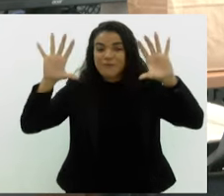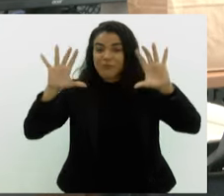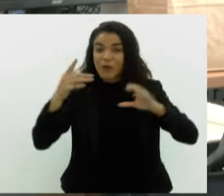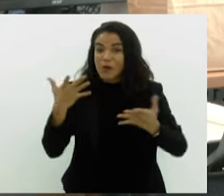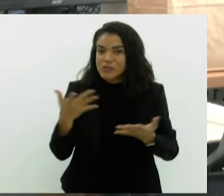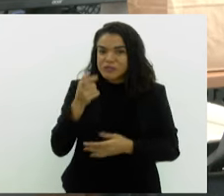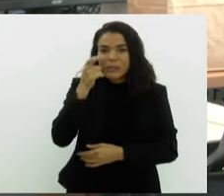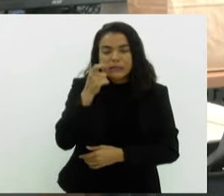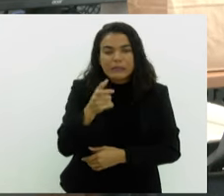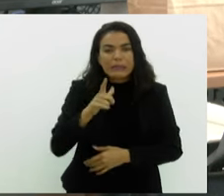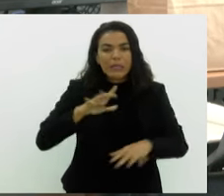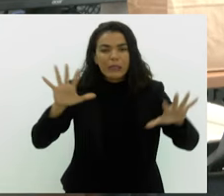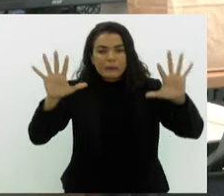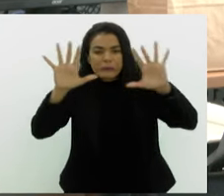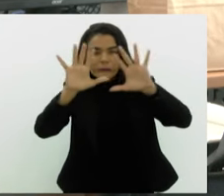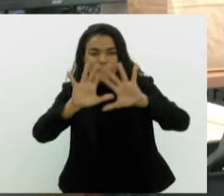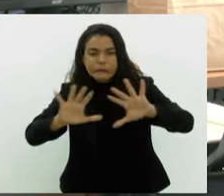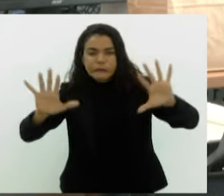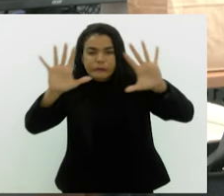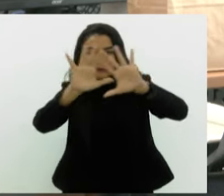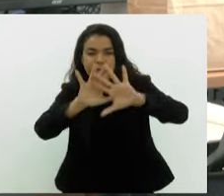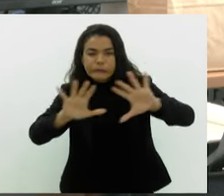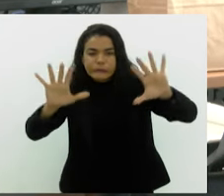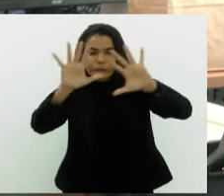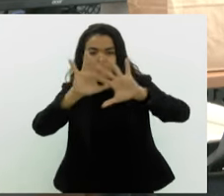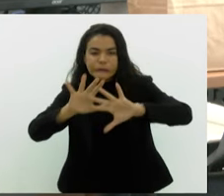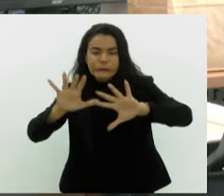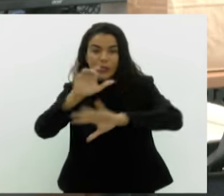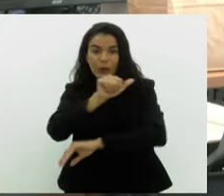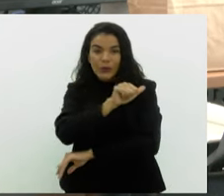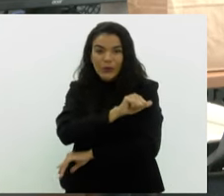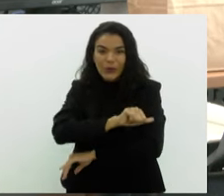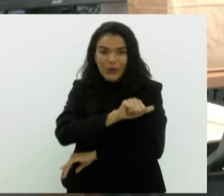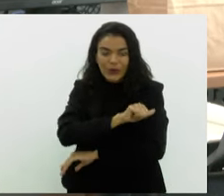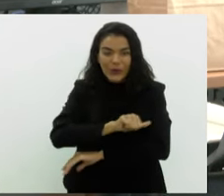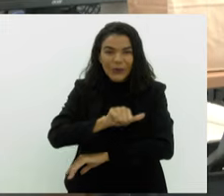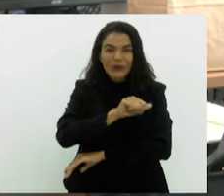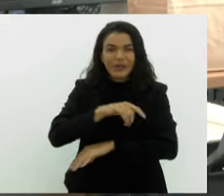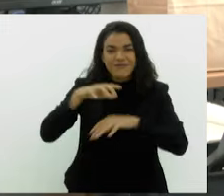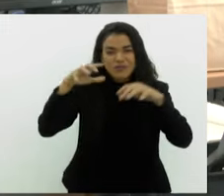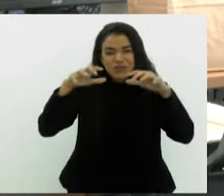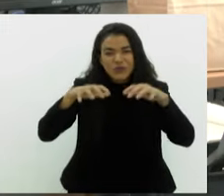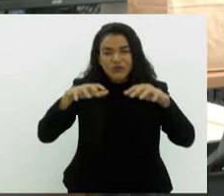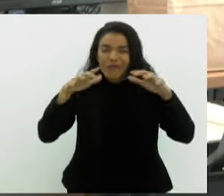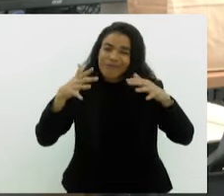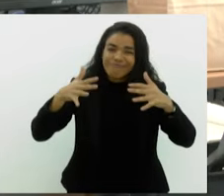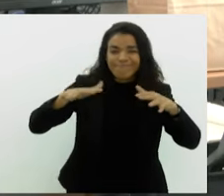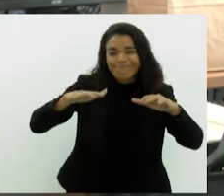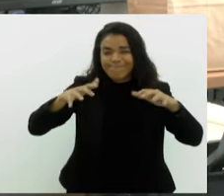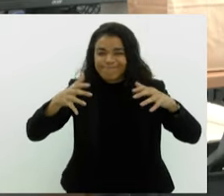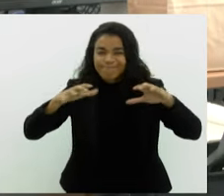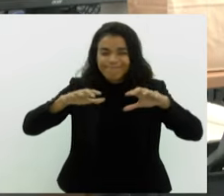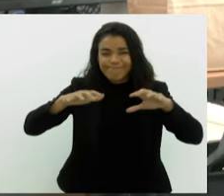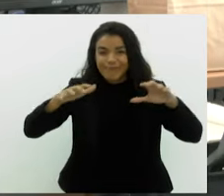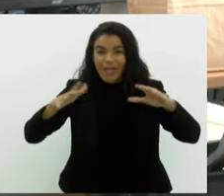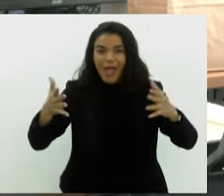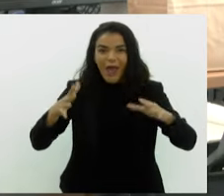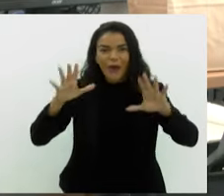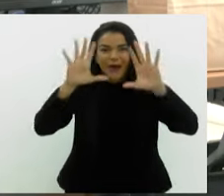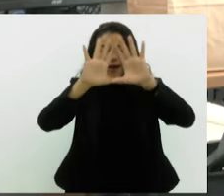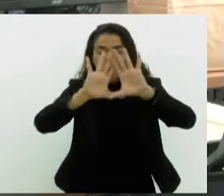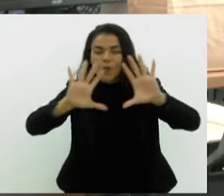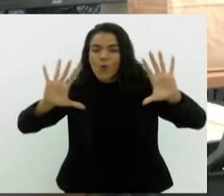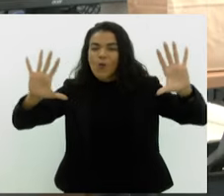interessante porque havia uma névoa grande sobre a cidade do Rio. Em seguida, teve uma chuva fraca e agora céu azul